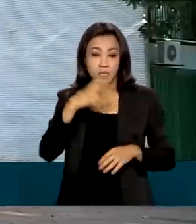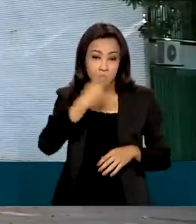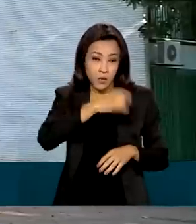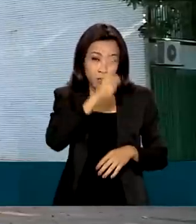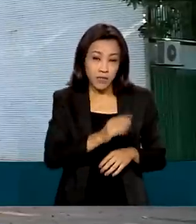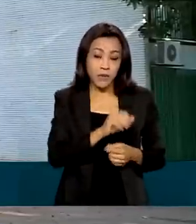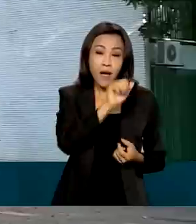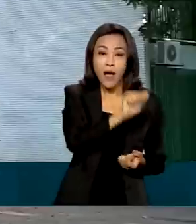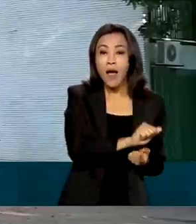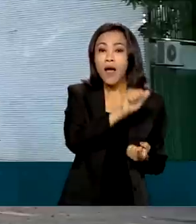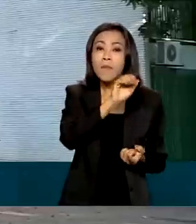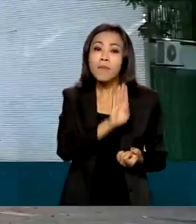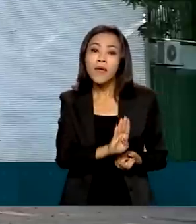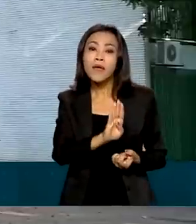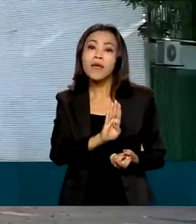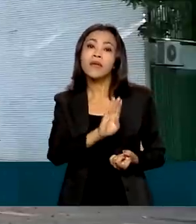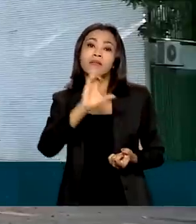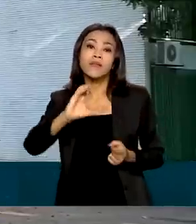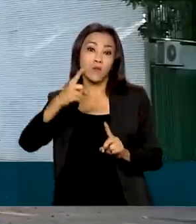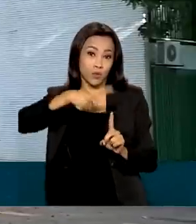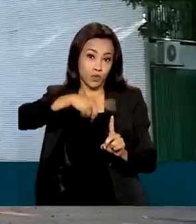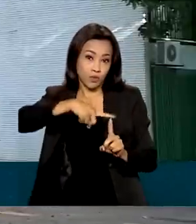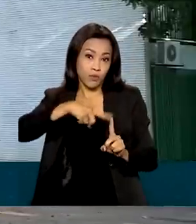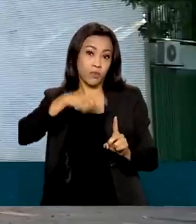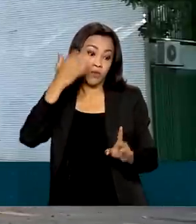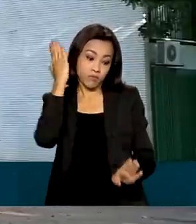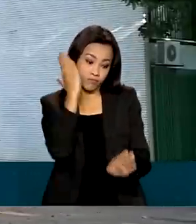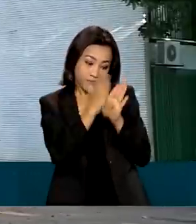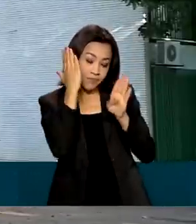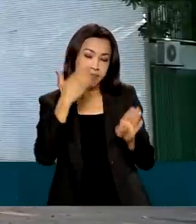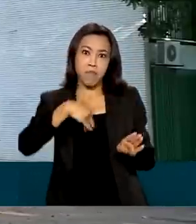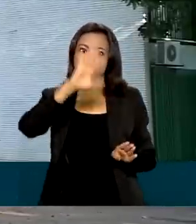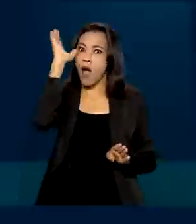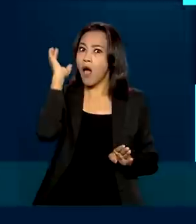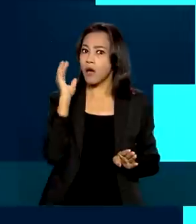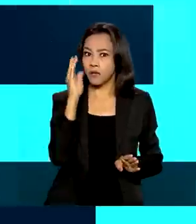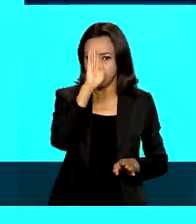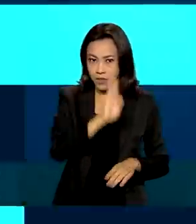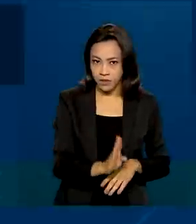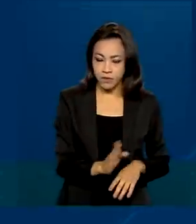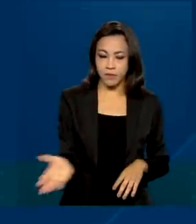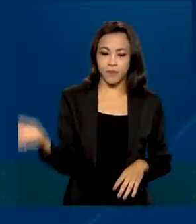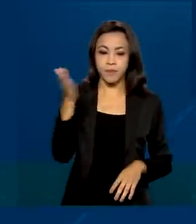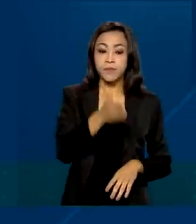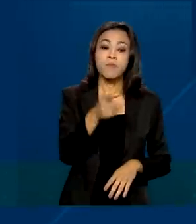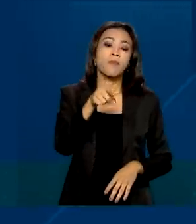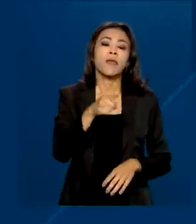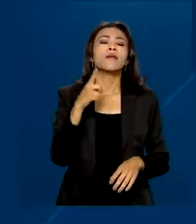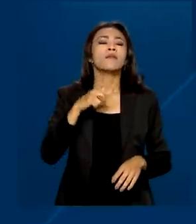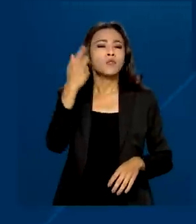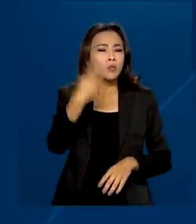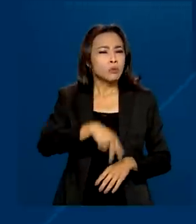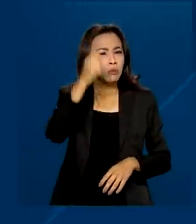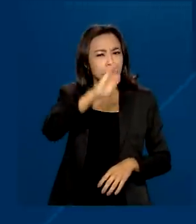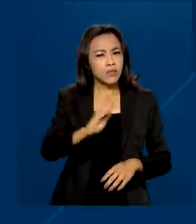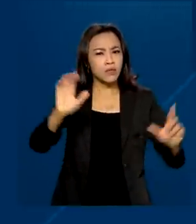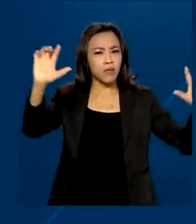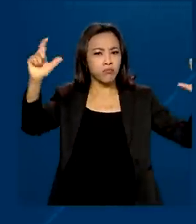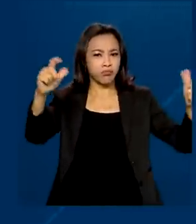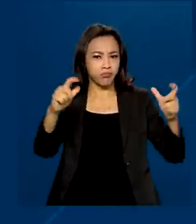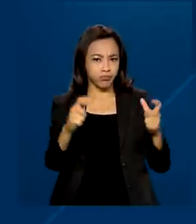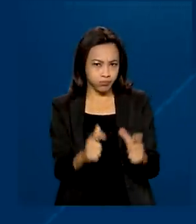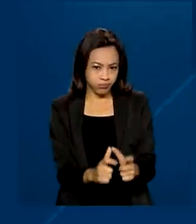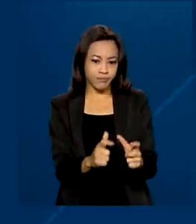A, B e C são diagnosticados com mais frequência. O número de casos tem caído em todo o Brasil.